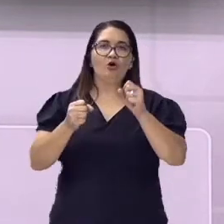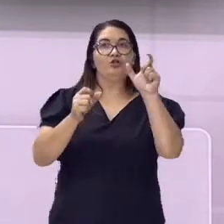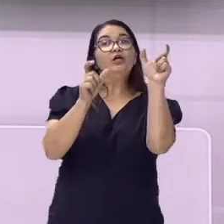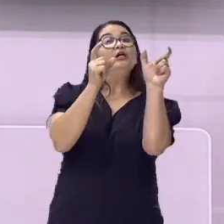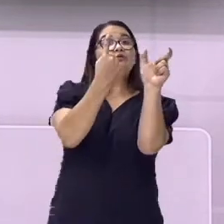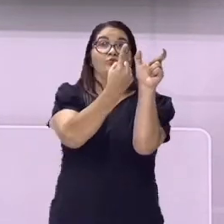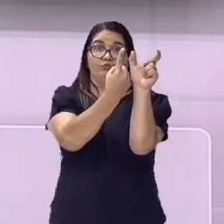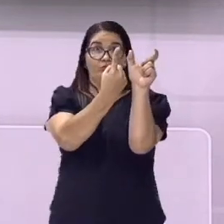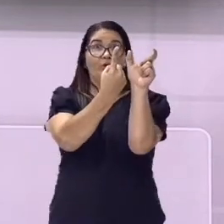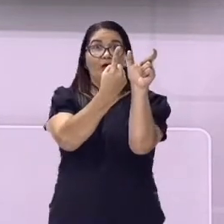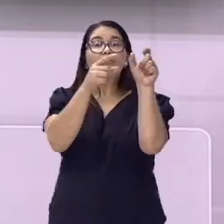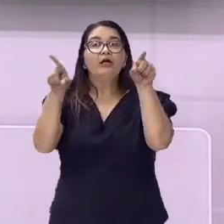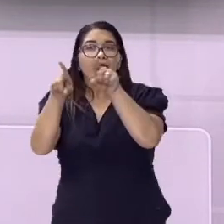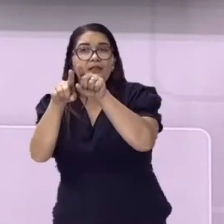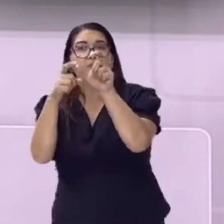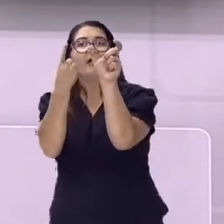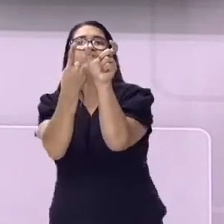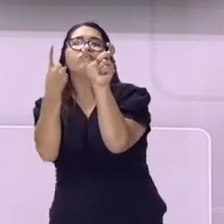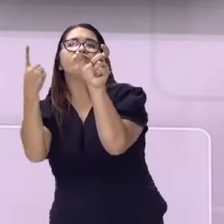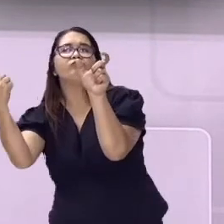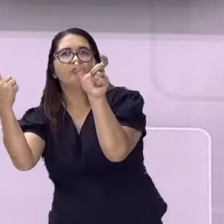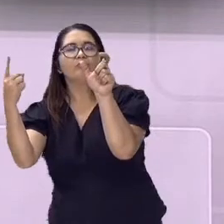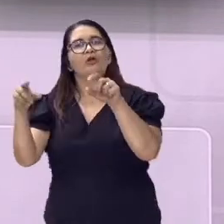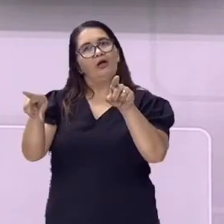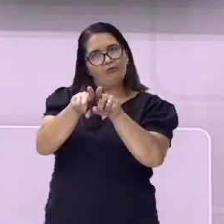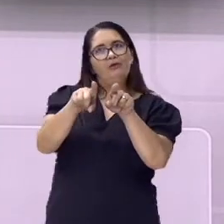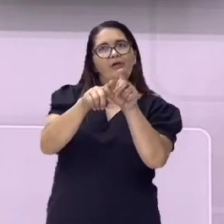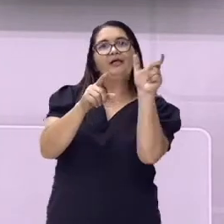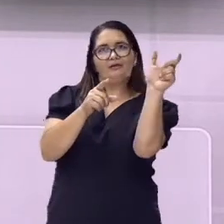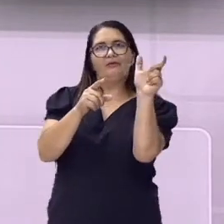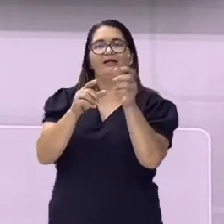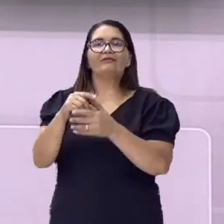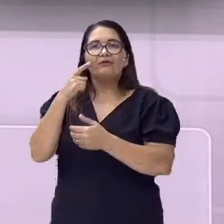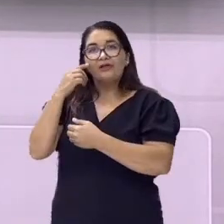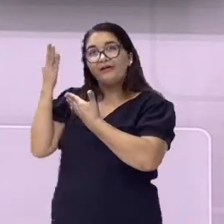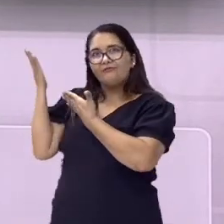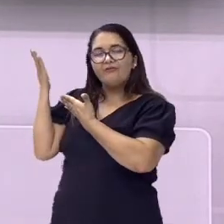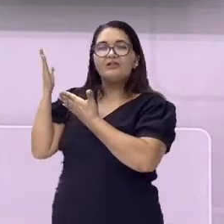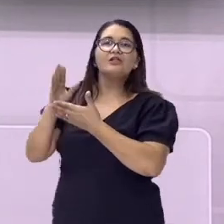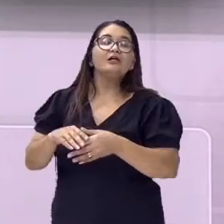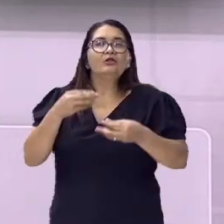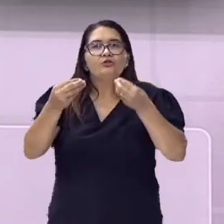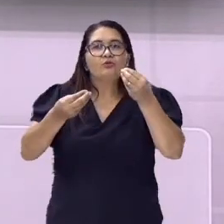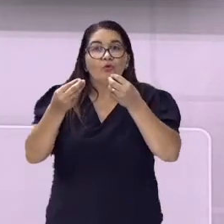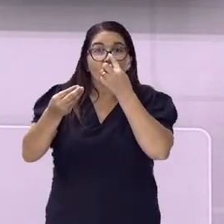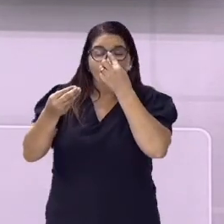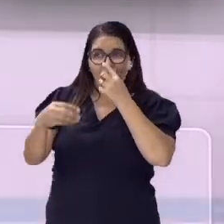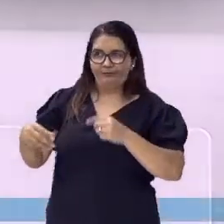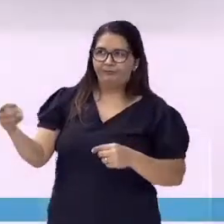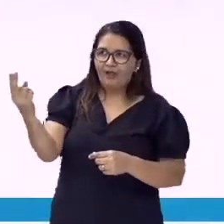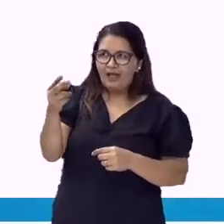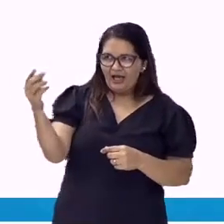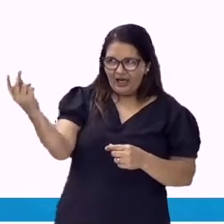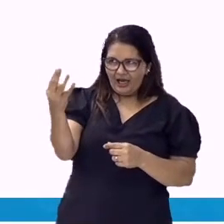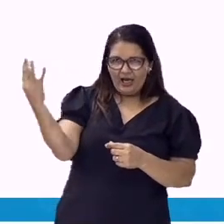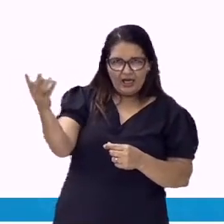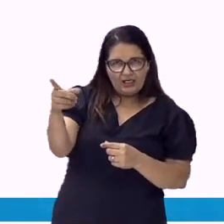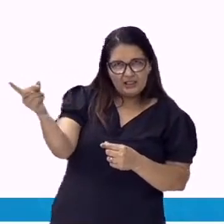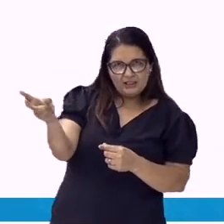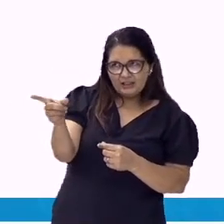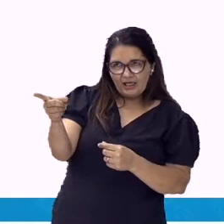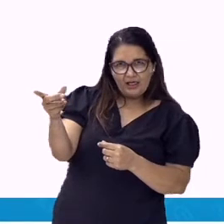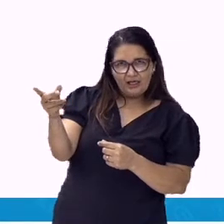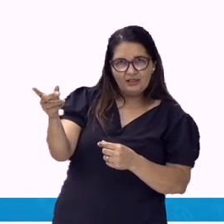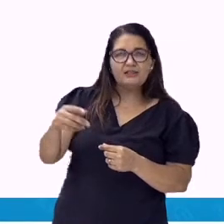ele, eles. Vejamos então os exemplos. Eles nos auxiliarão no entendimento. Exemplo número 1.